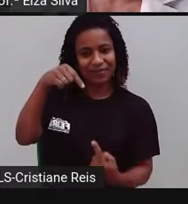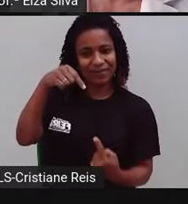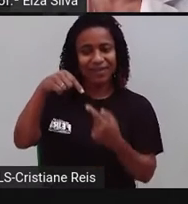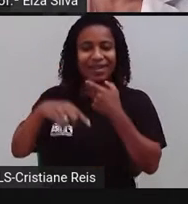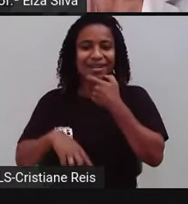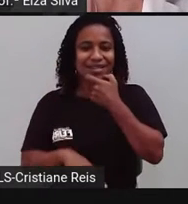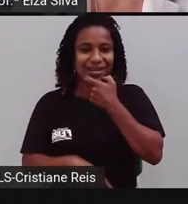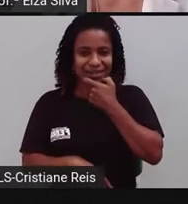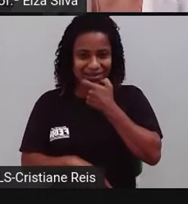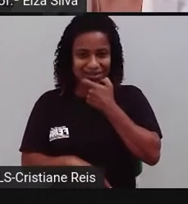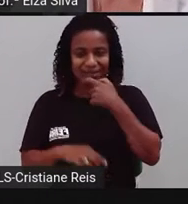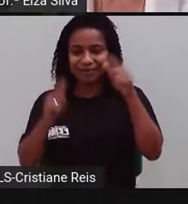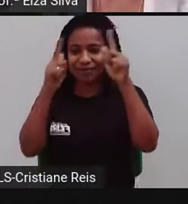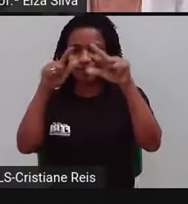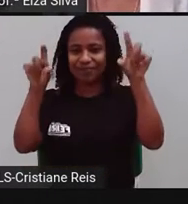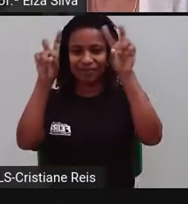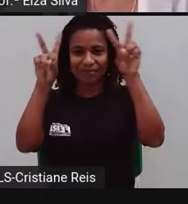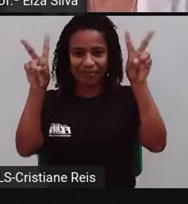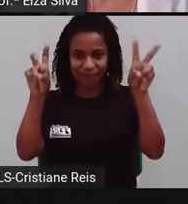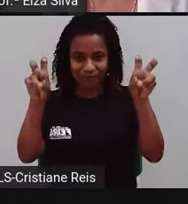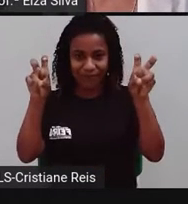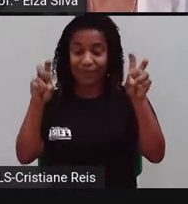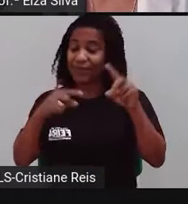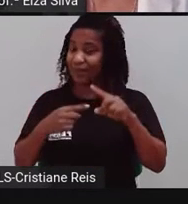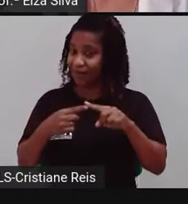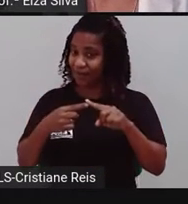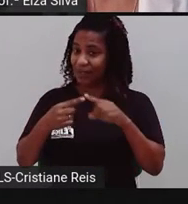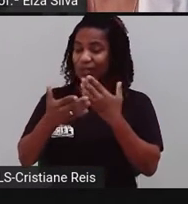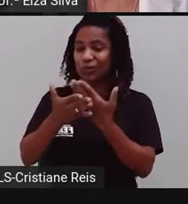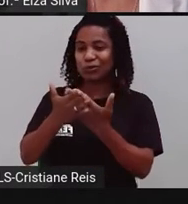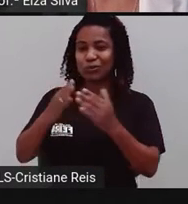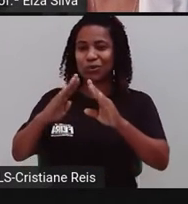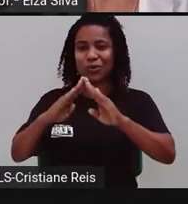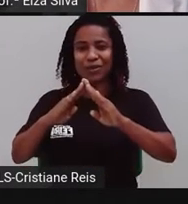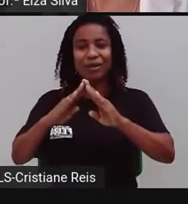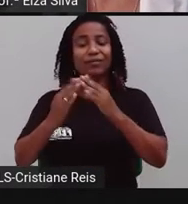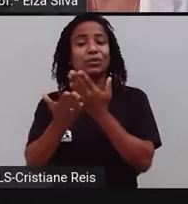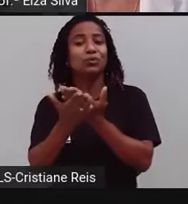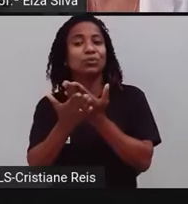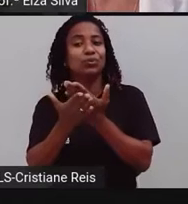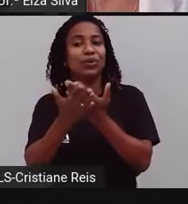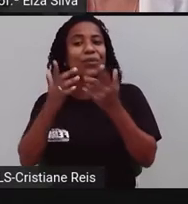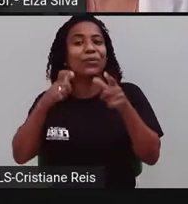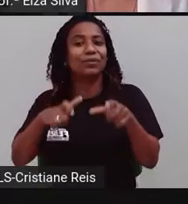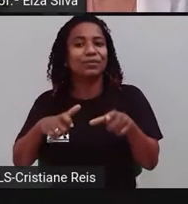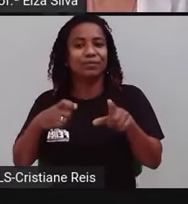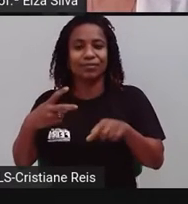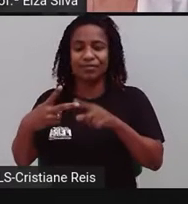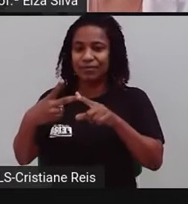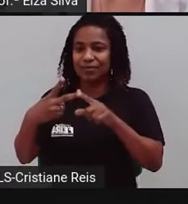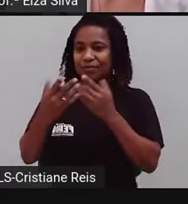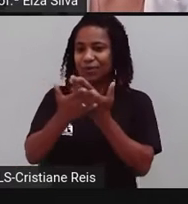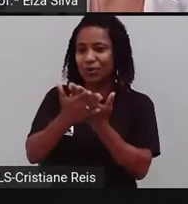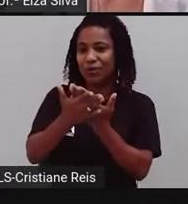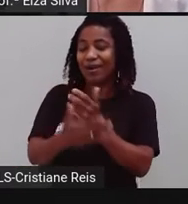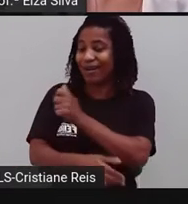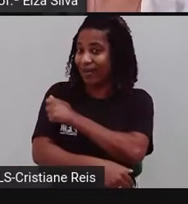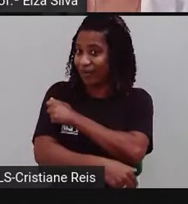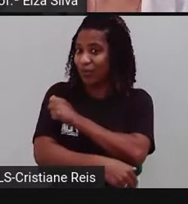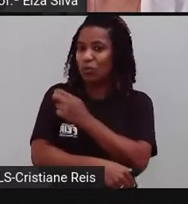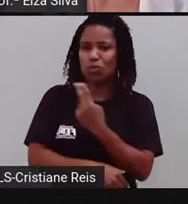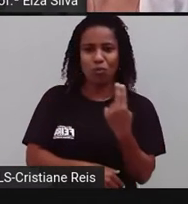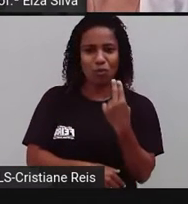escreva aí o cabeçalho em inglês, colocando skill, o nome da escola onde você estuda, student, o seu nome,